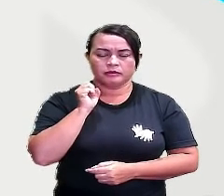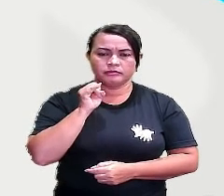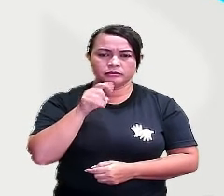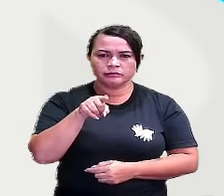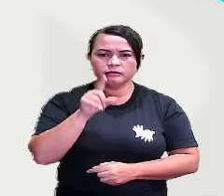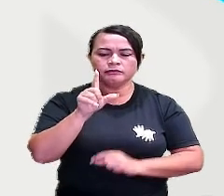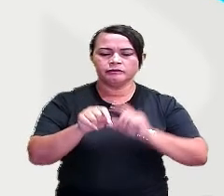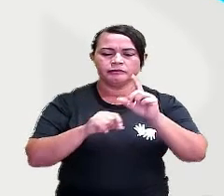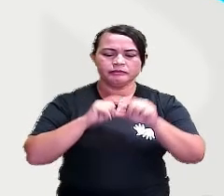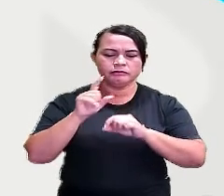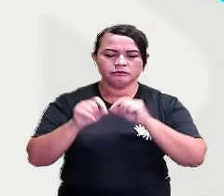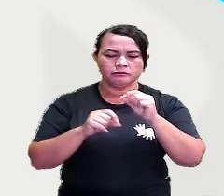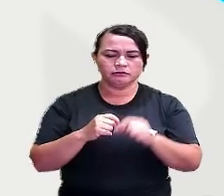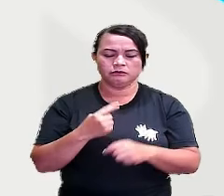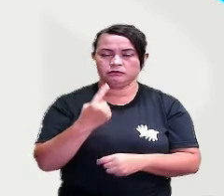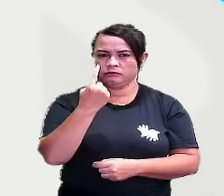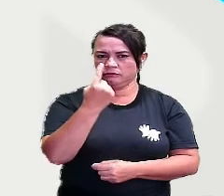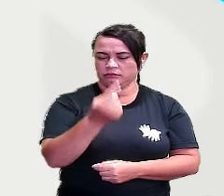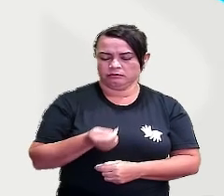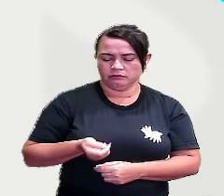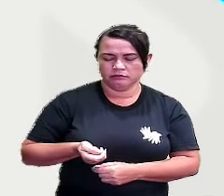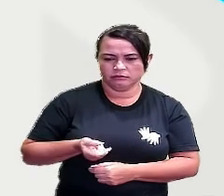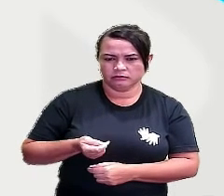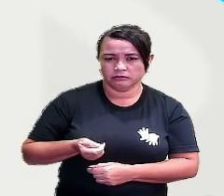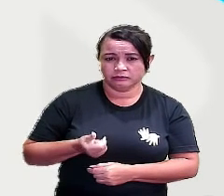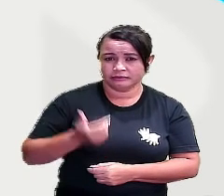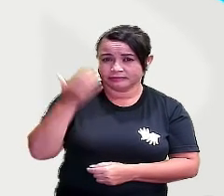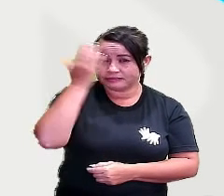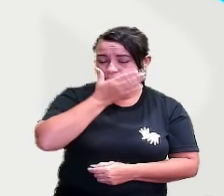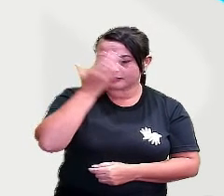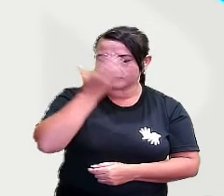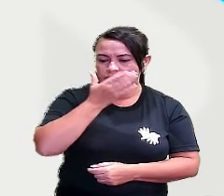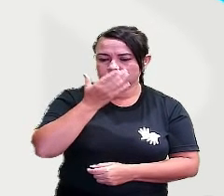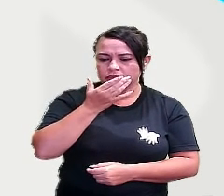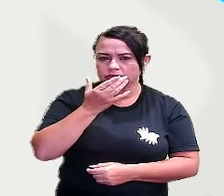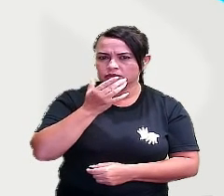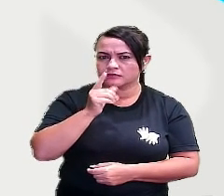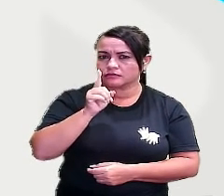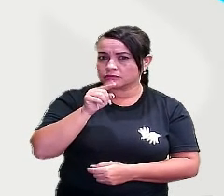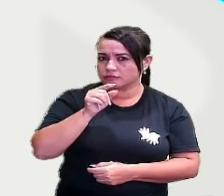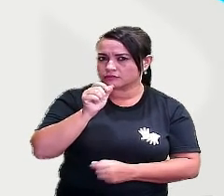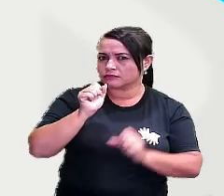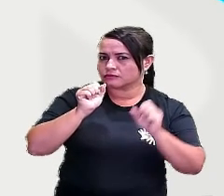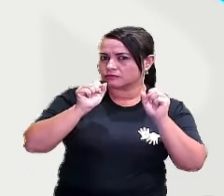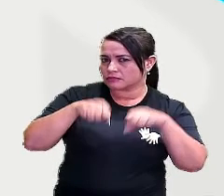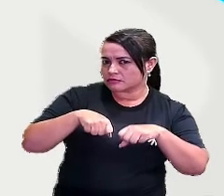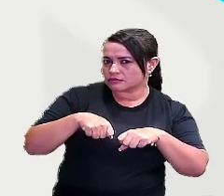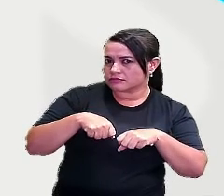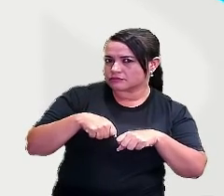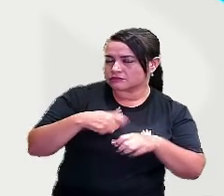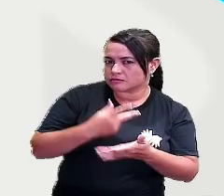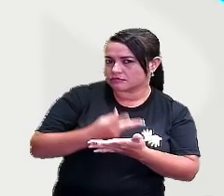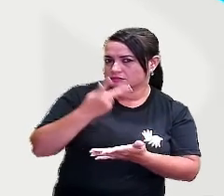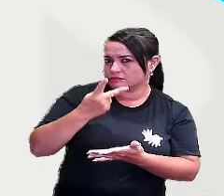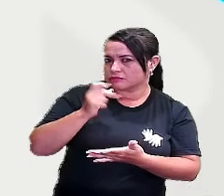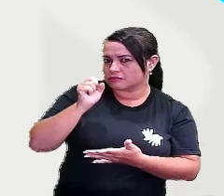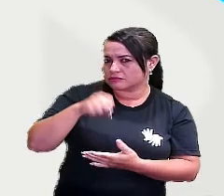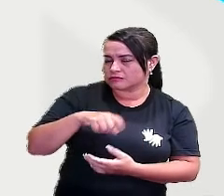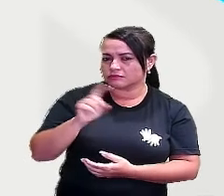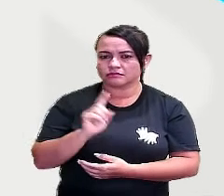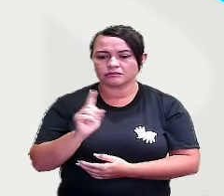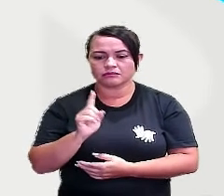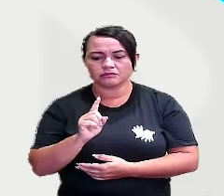Se você escolher uma bola de gude sem olhar, é provável ou improvável que você tenha